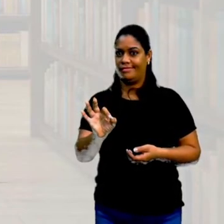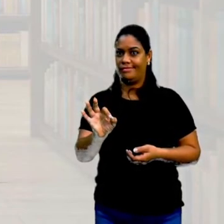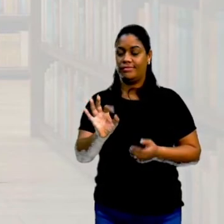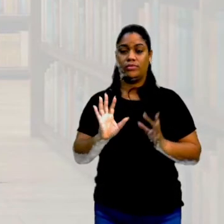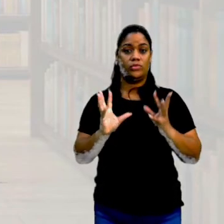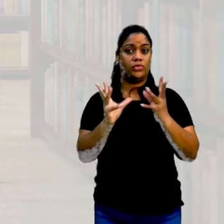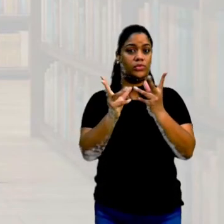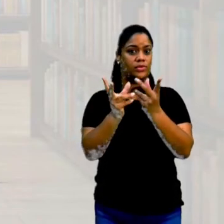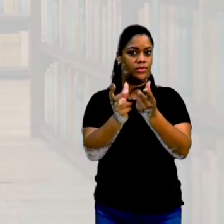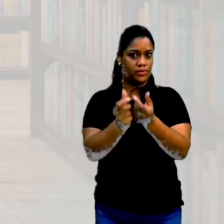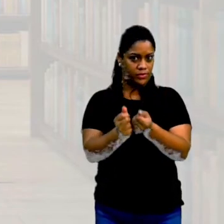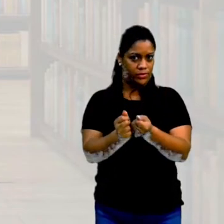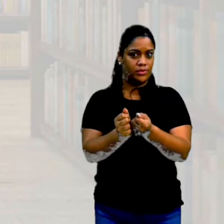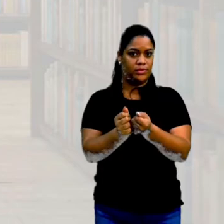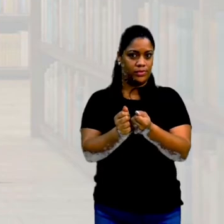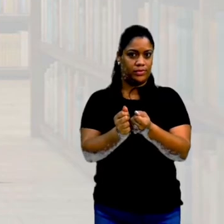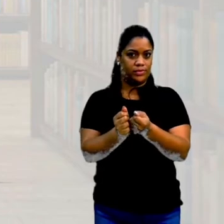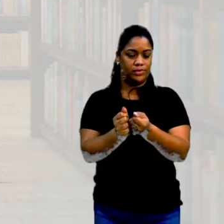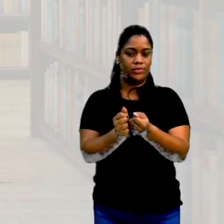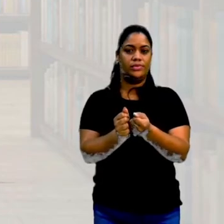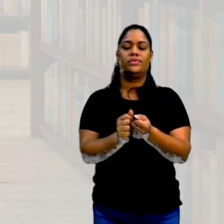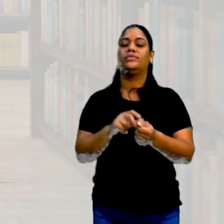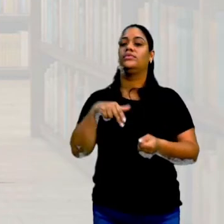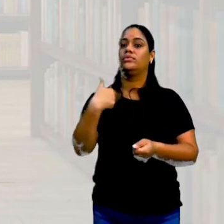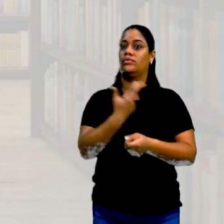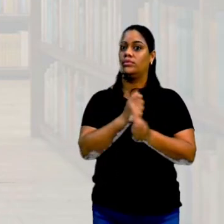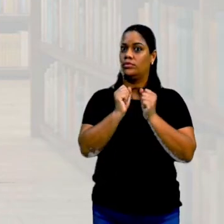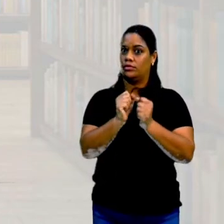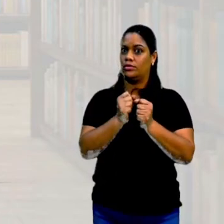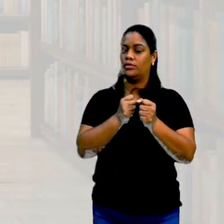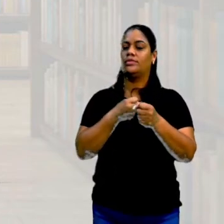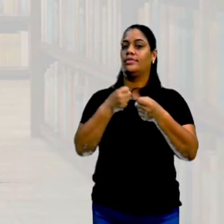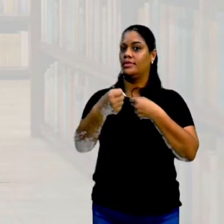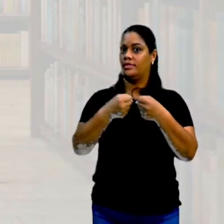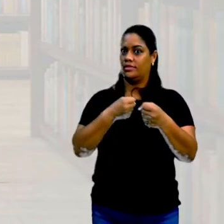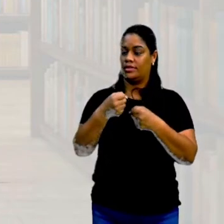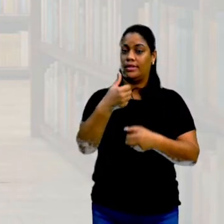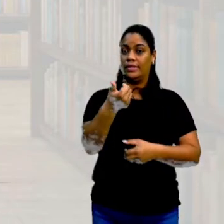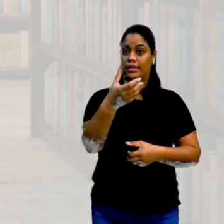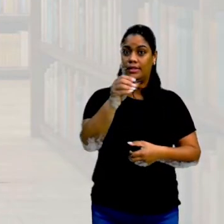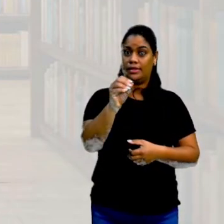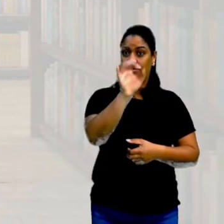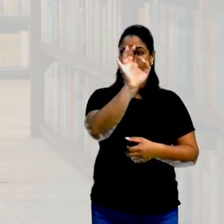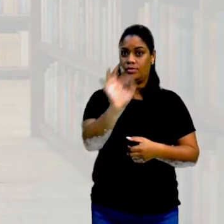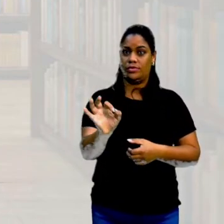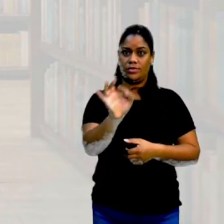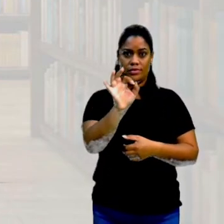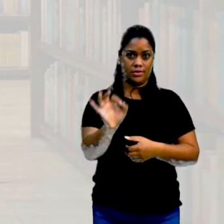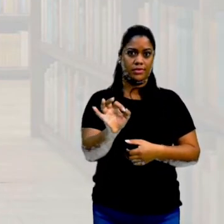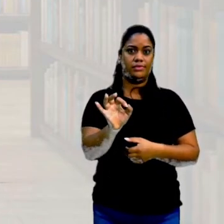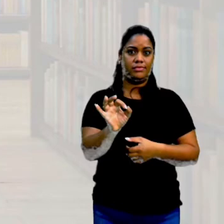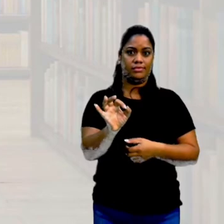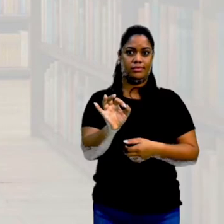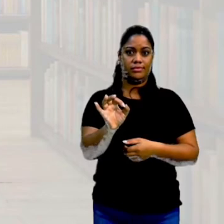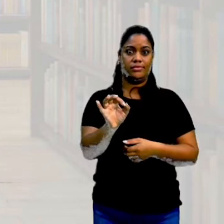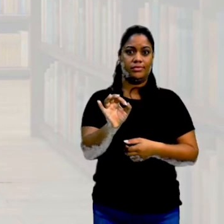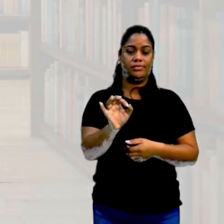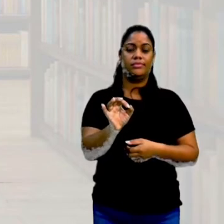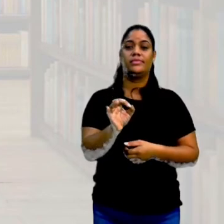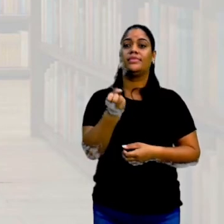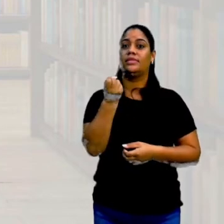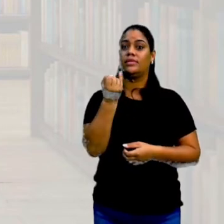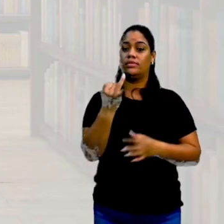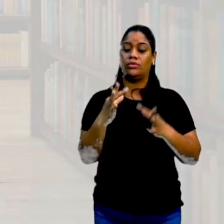Desse todo que a gente pode pesquisar. Pesquisar 10% de cem é exatamente 10